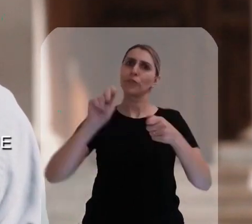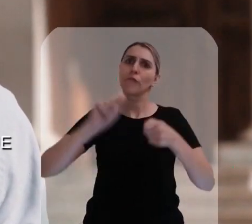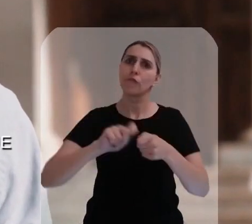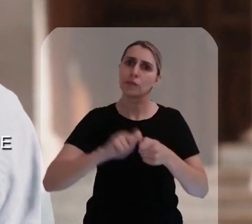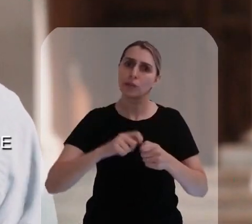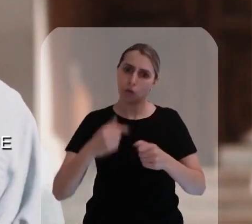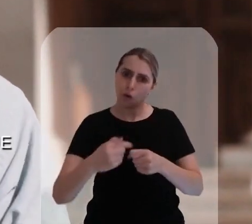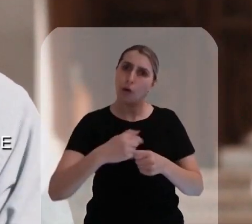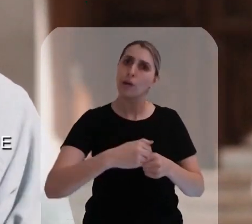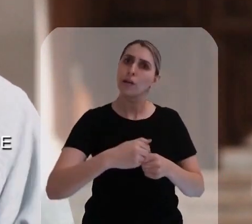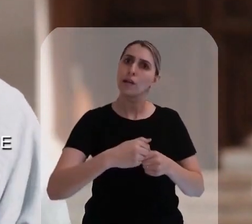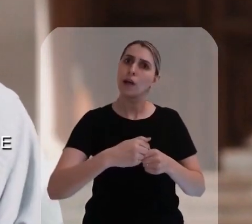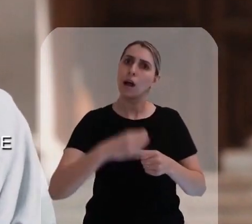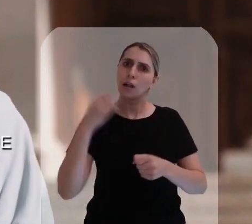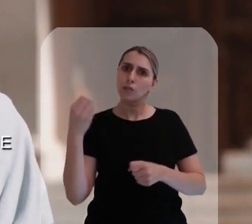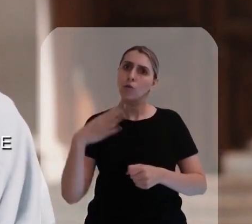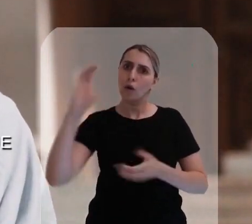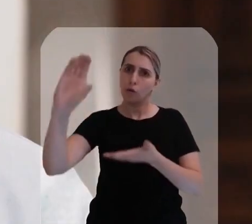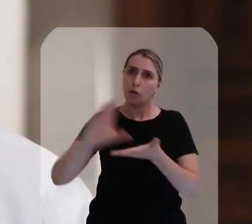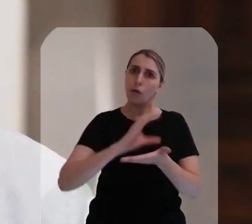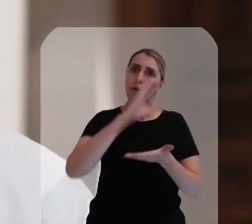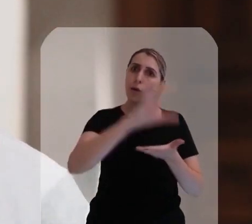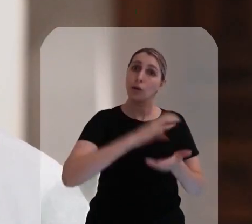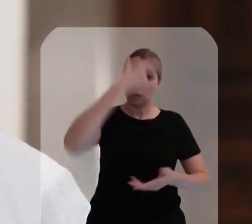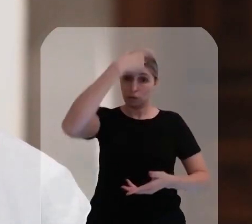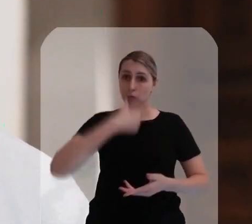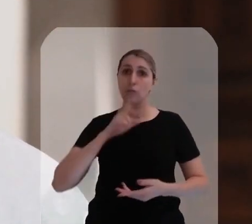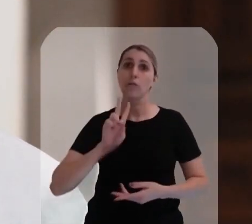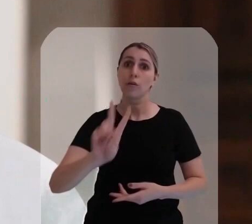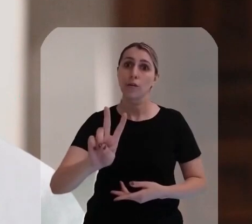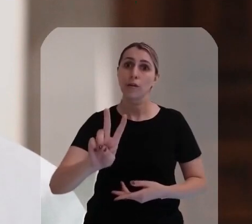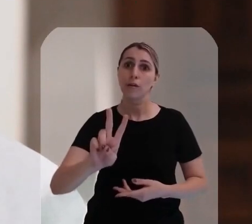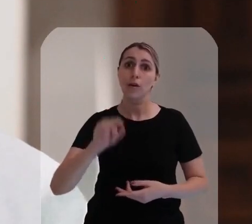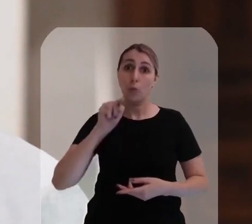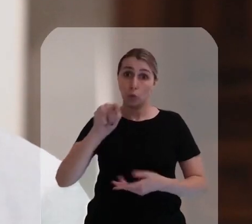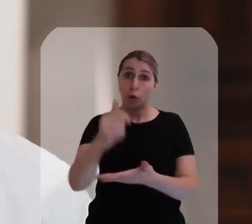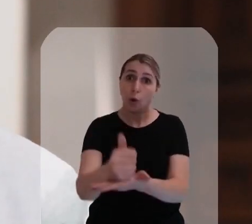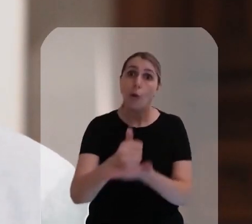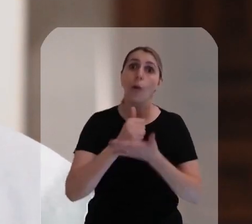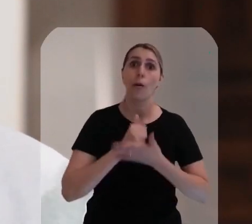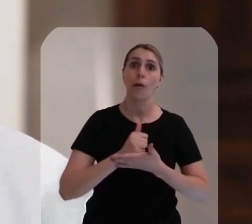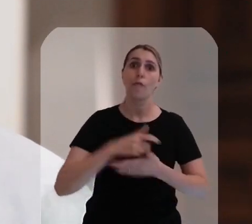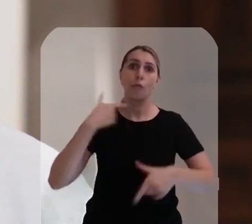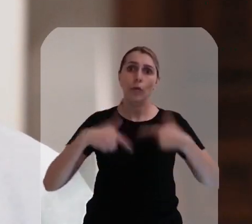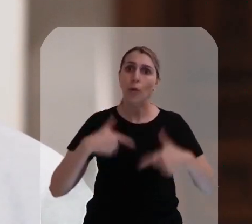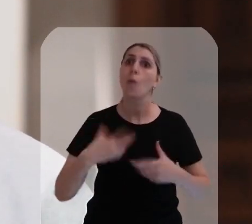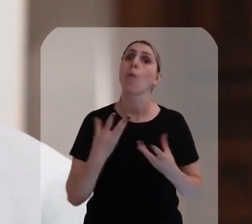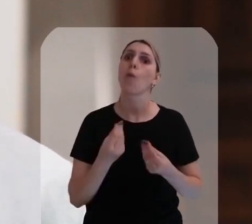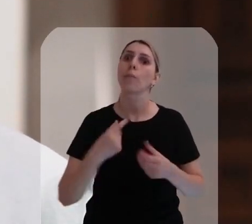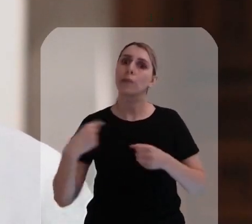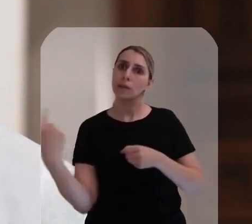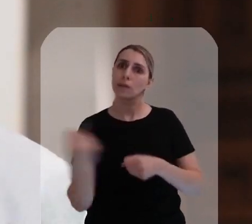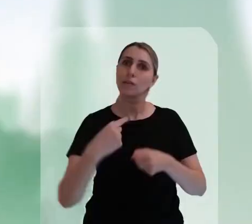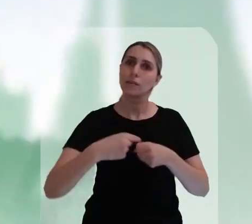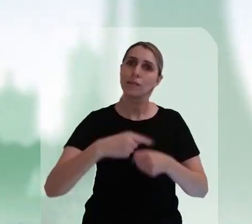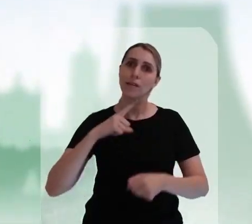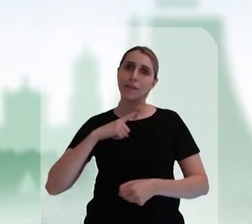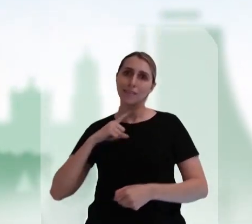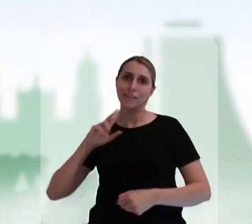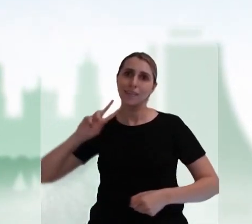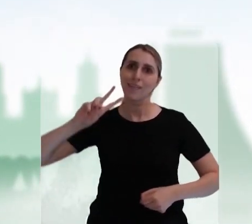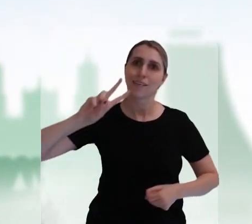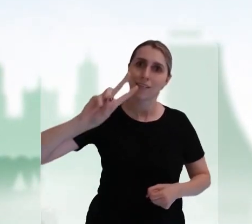fazer com que a cidade seja atraente a novos investimentos. Eu sou o Walter e com o teu apoio vou trabalhar muito pela nossa cidade.